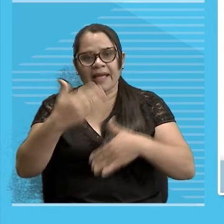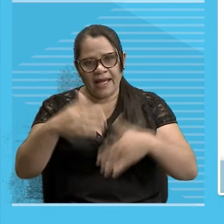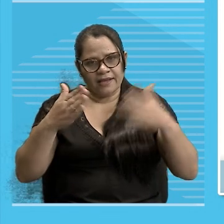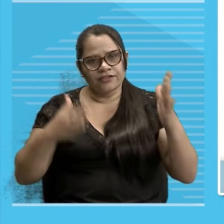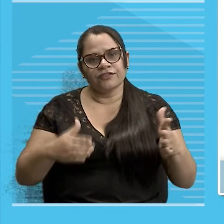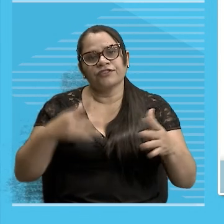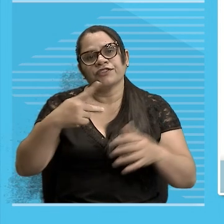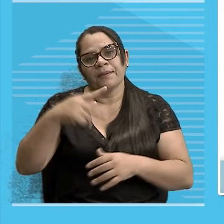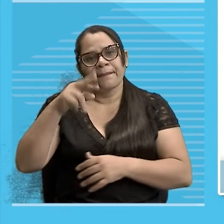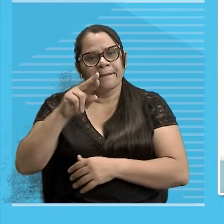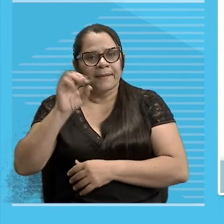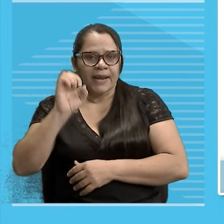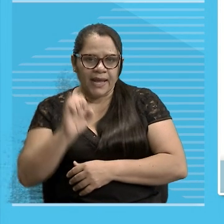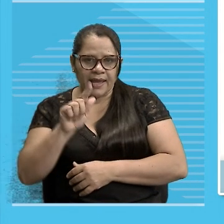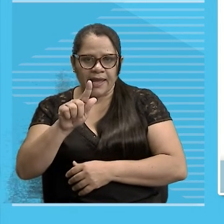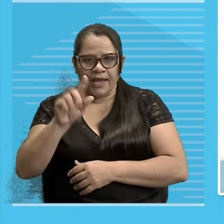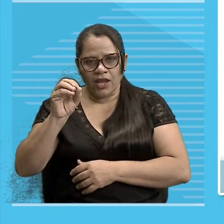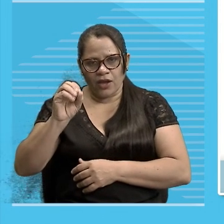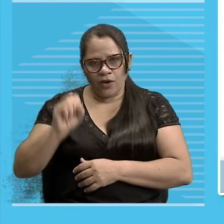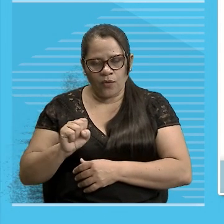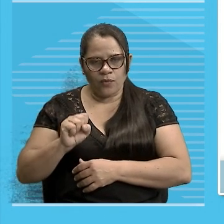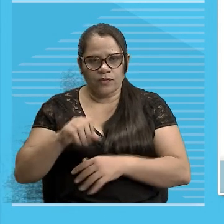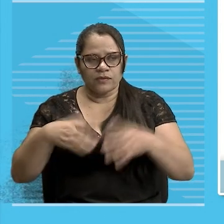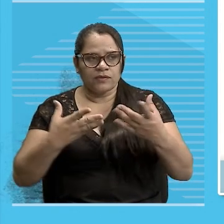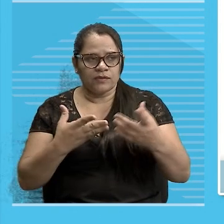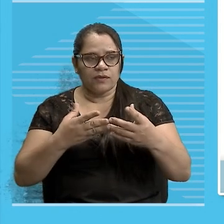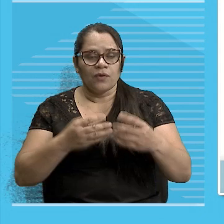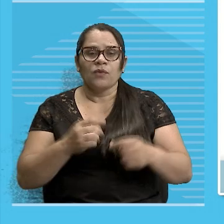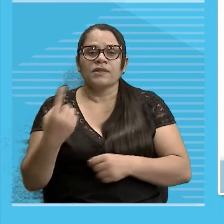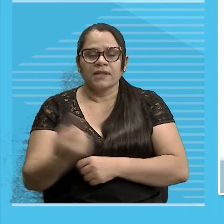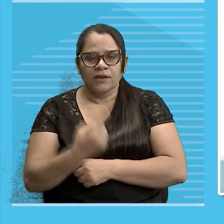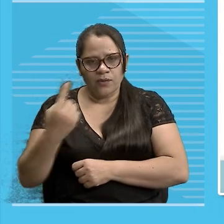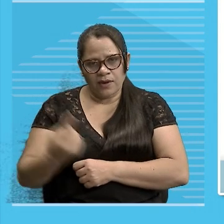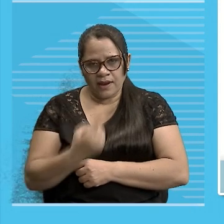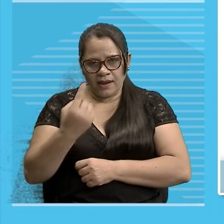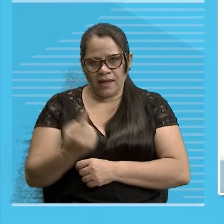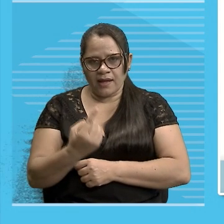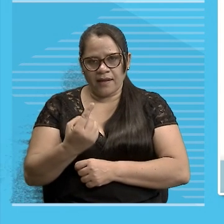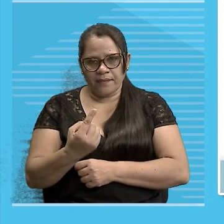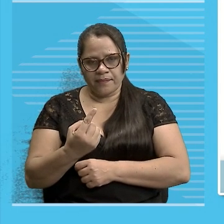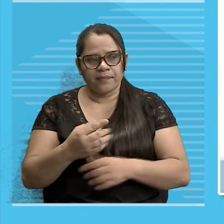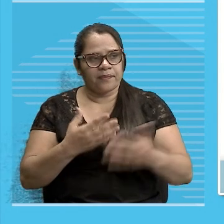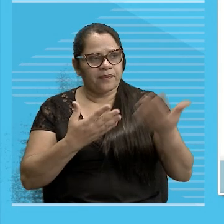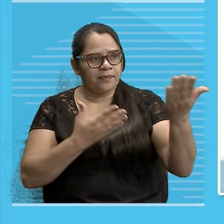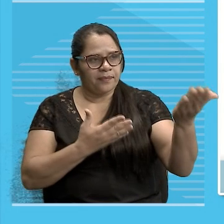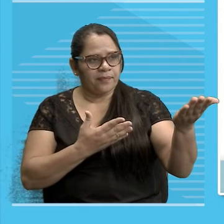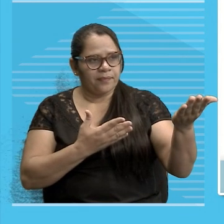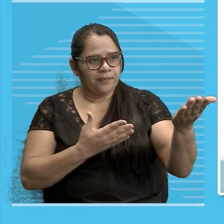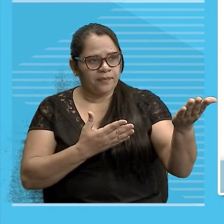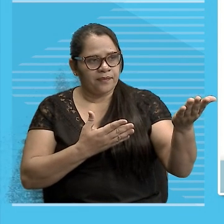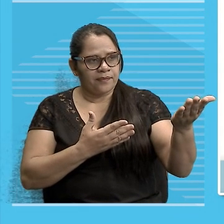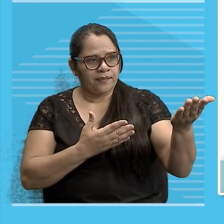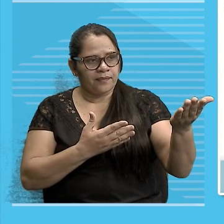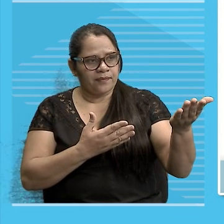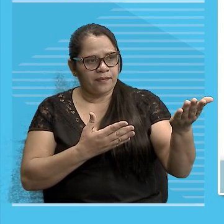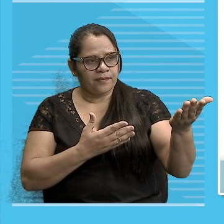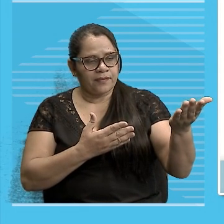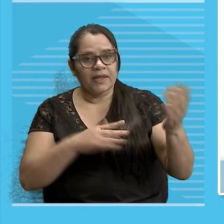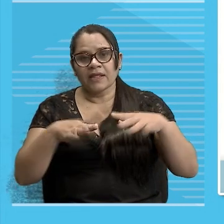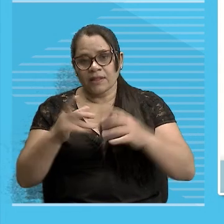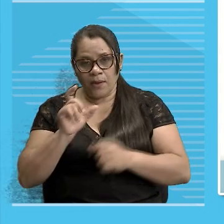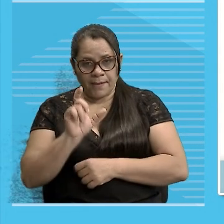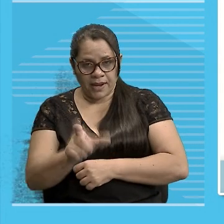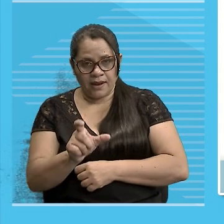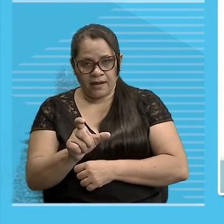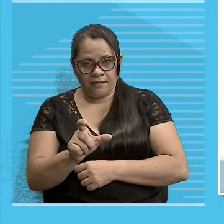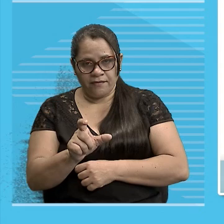singular dessa expressão Já seria caixa de fósforos O singular aqui já seria Caixa de pregos Então por lá vai ficar Caixas de